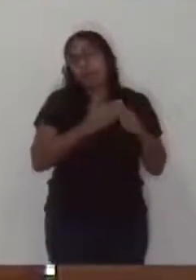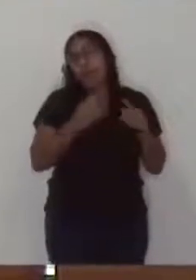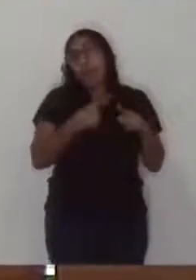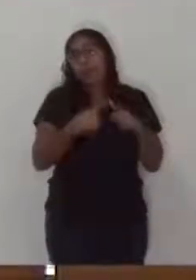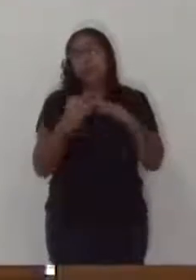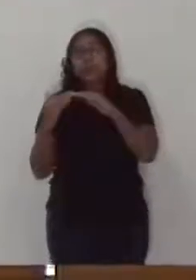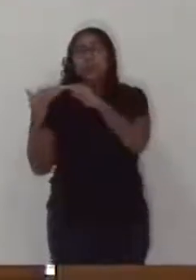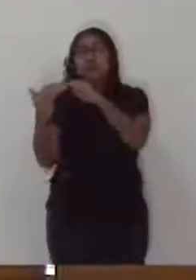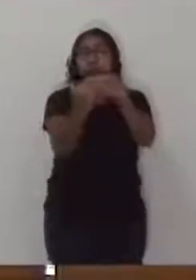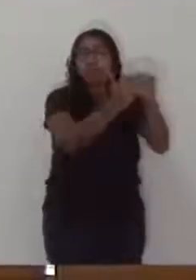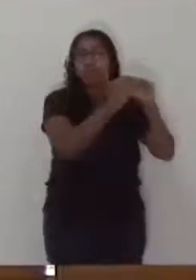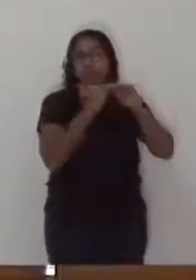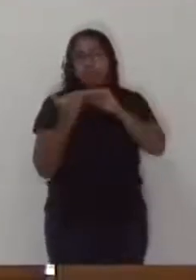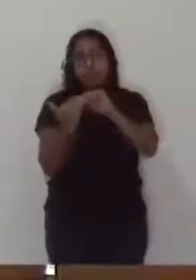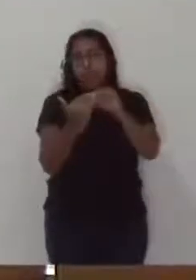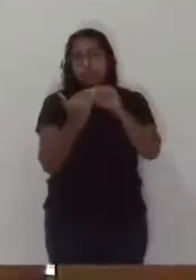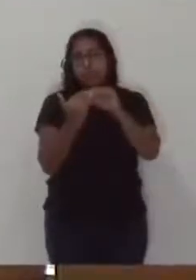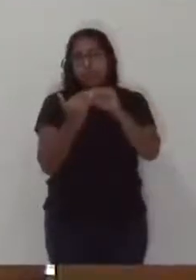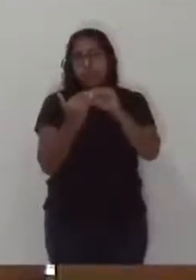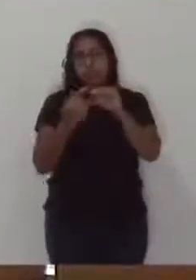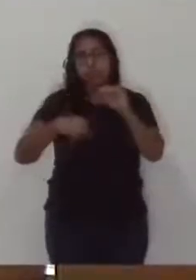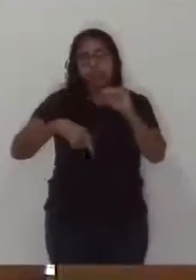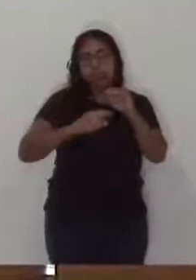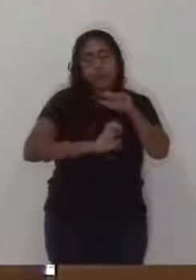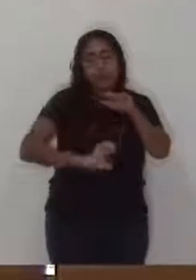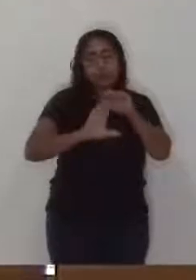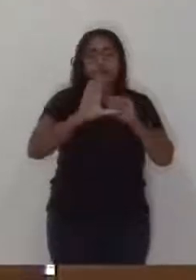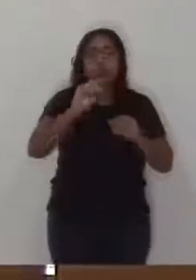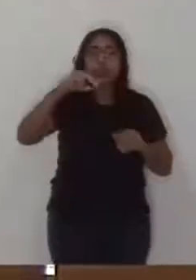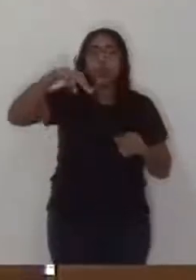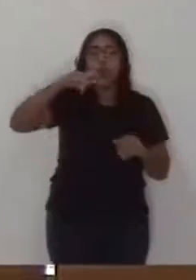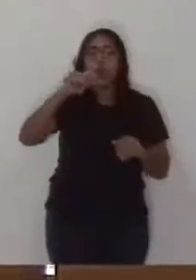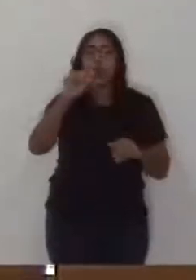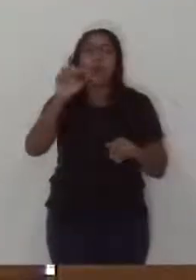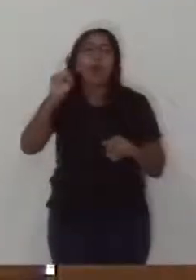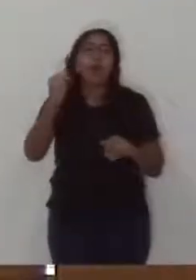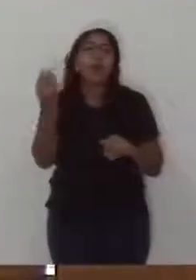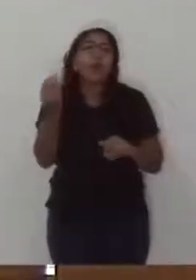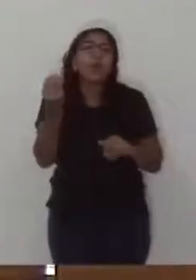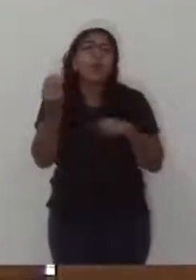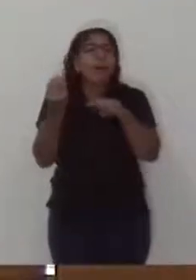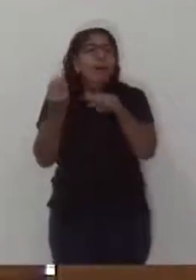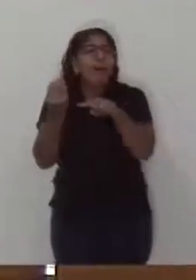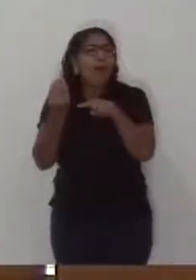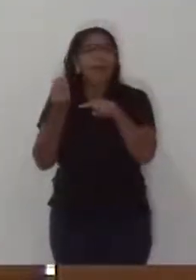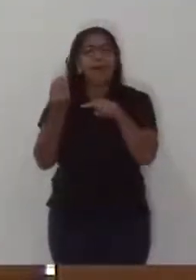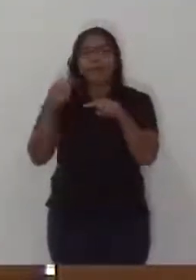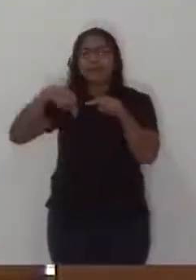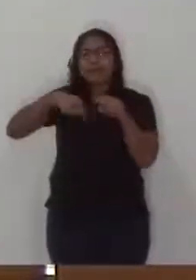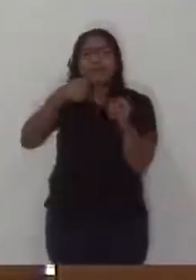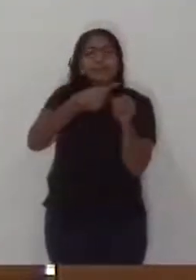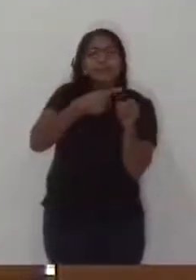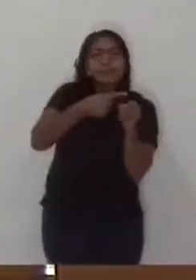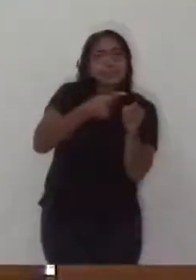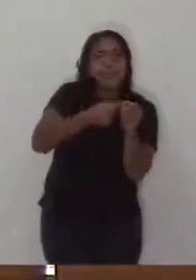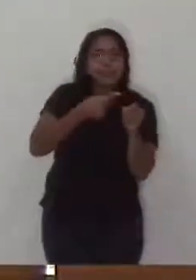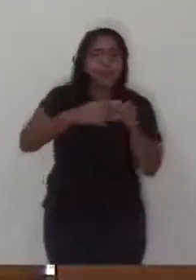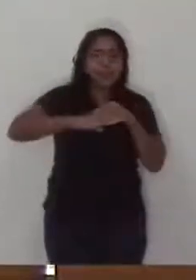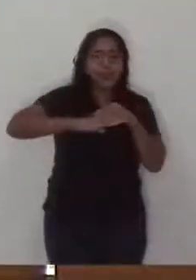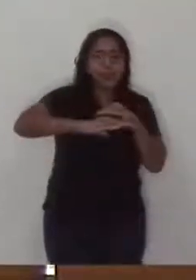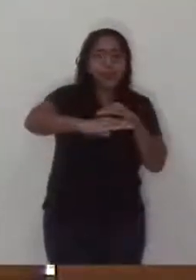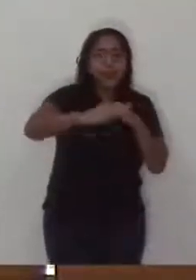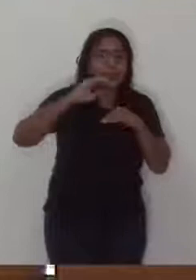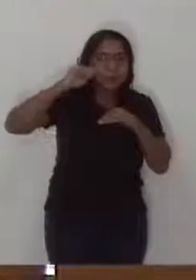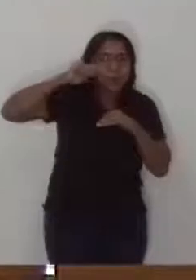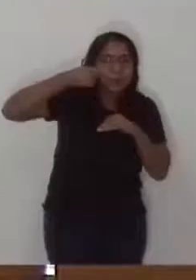ideia em relação a Congas, uma empresa que tem trazido prejuízo para o nosso município. Eu tenho